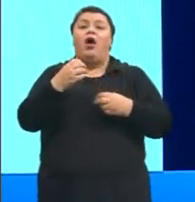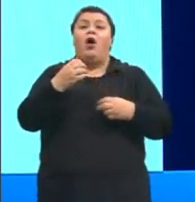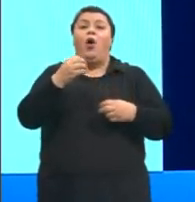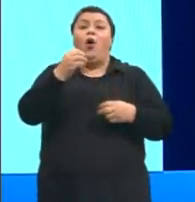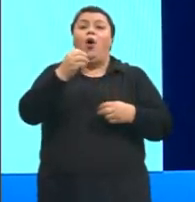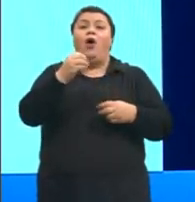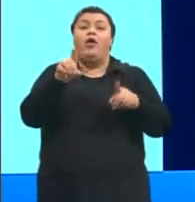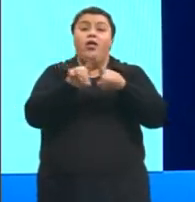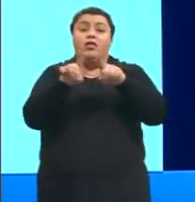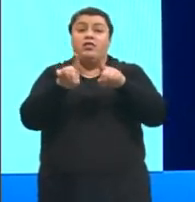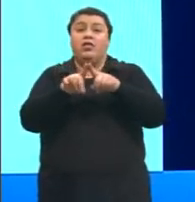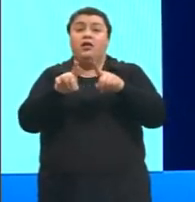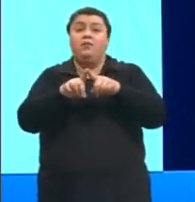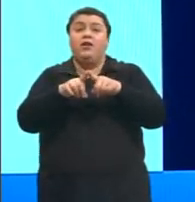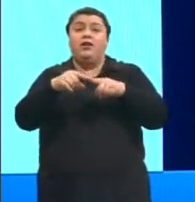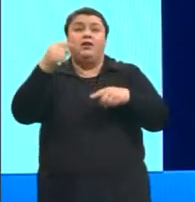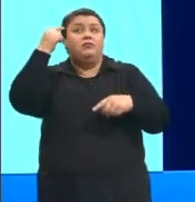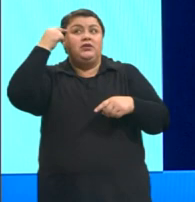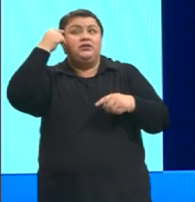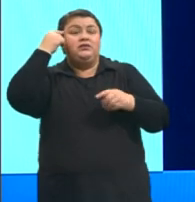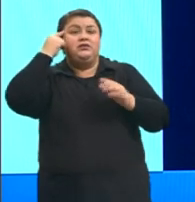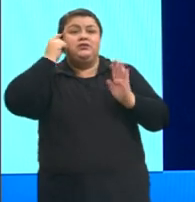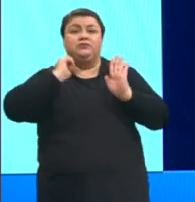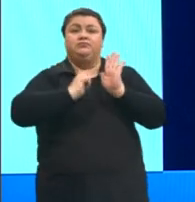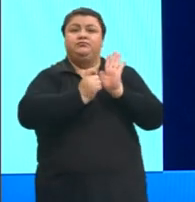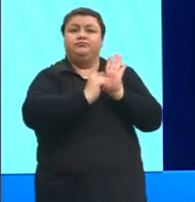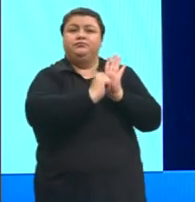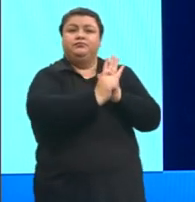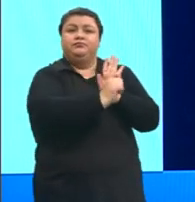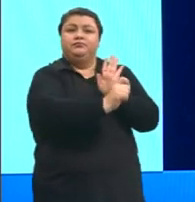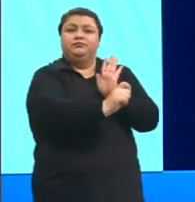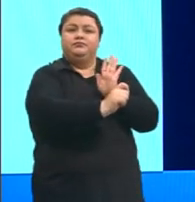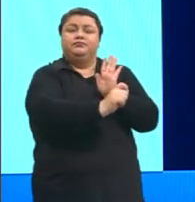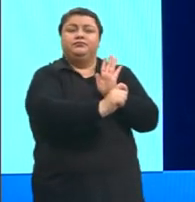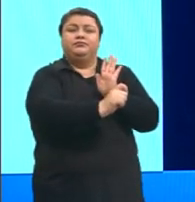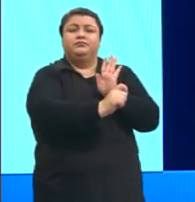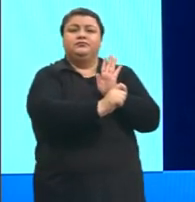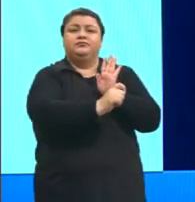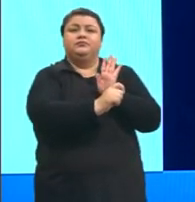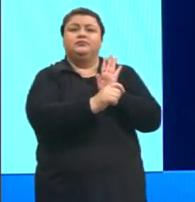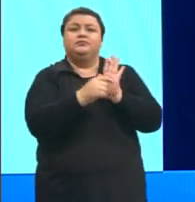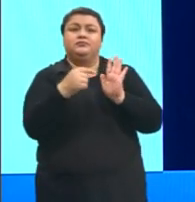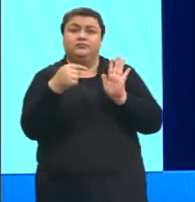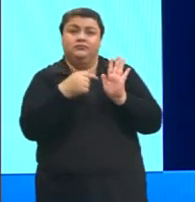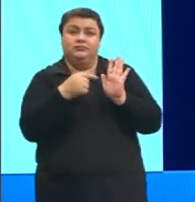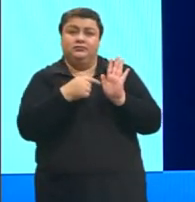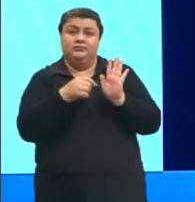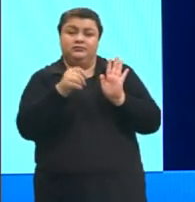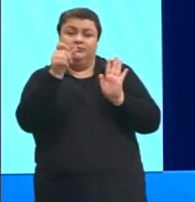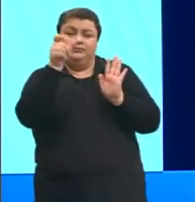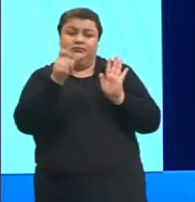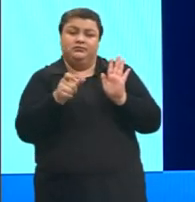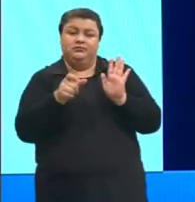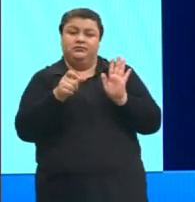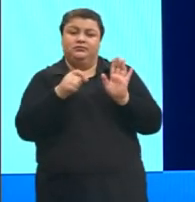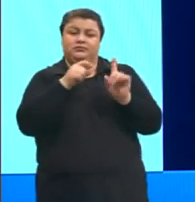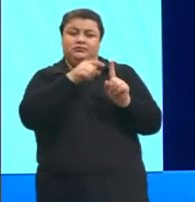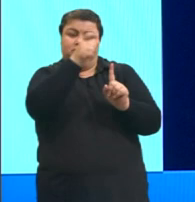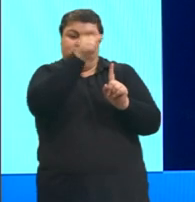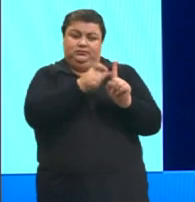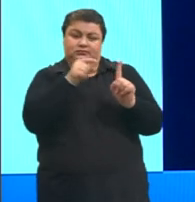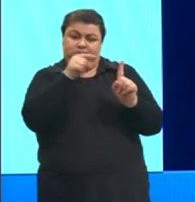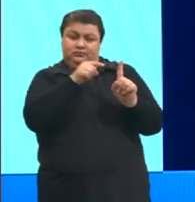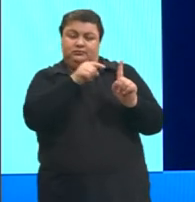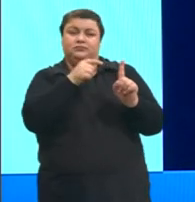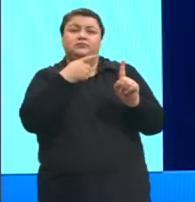e também a gente pensa na comunicação através da escrita. Então, aqui, a personagem, ela está falando